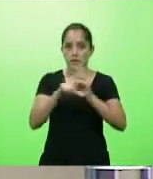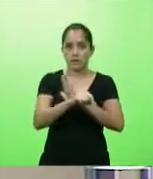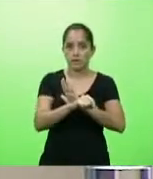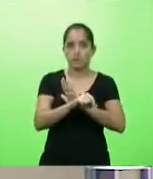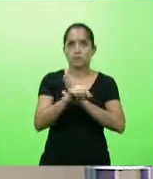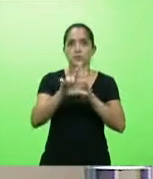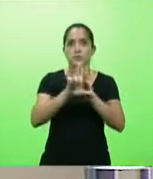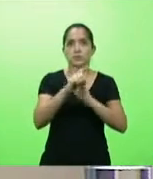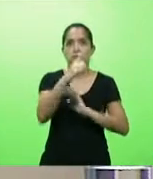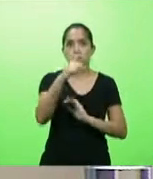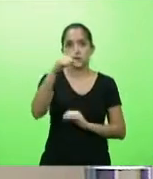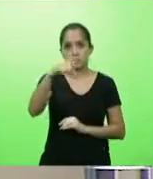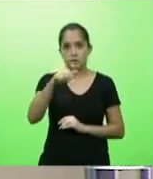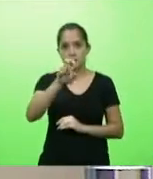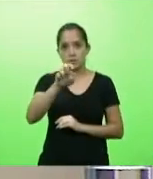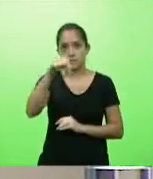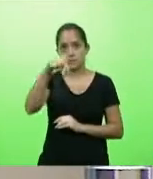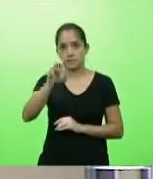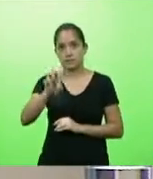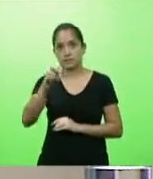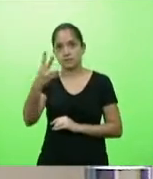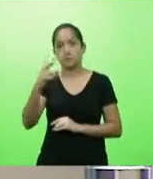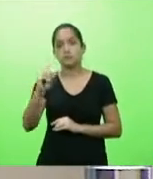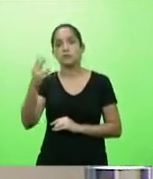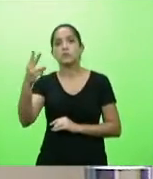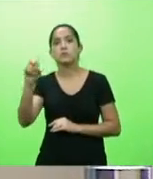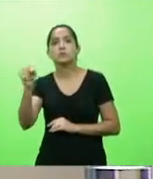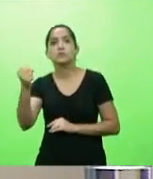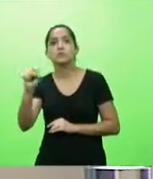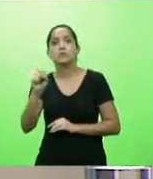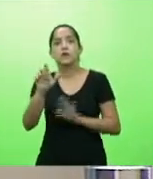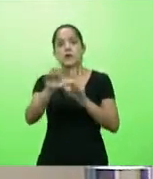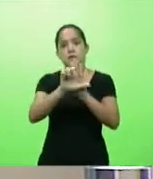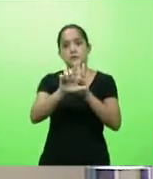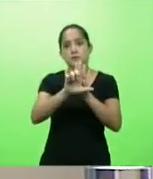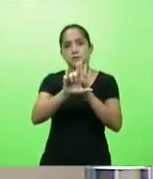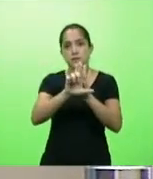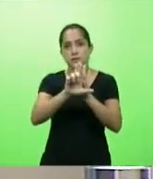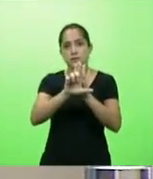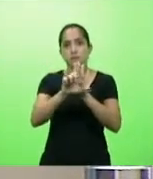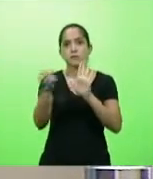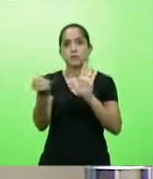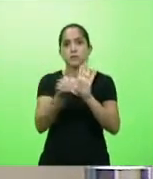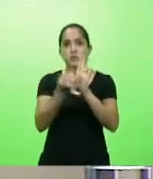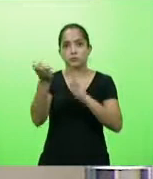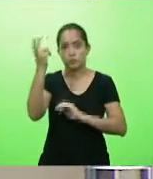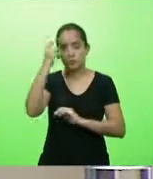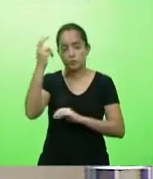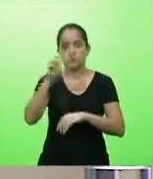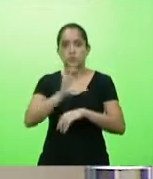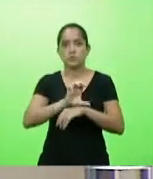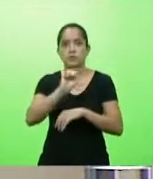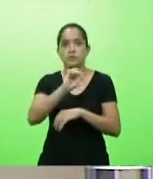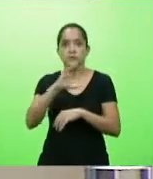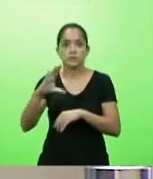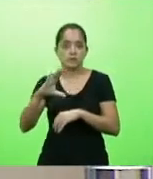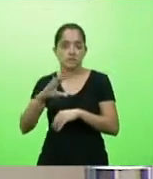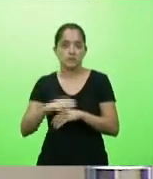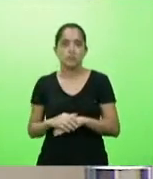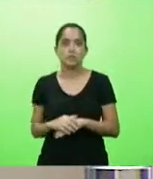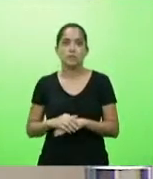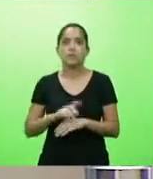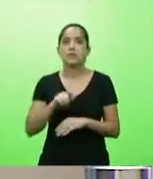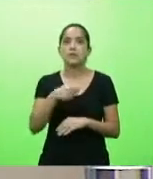17.565 de 2018, que consolida as leis que dispõe sobre o patrimônio cultural do Estado de Santa Catarina para declarar